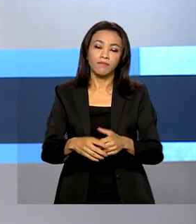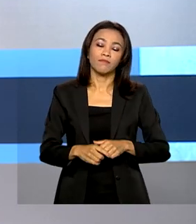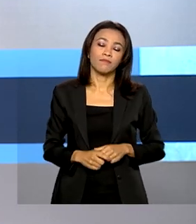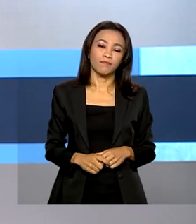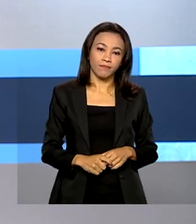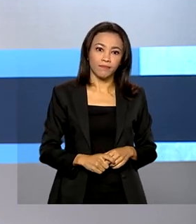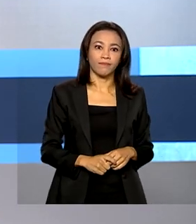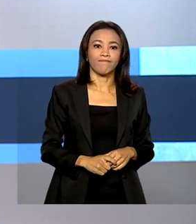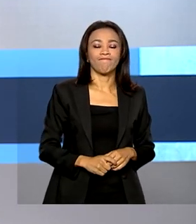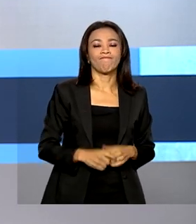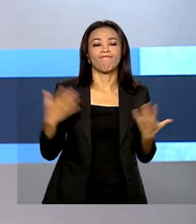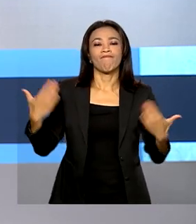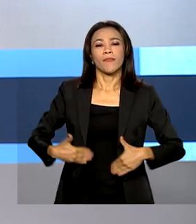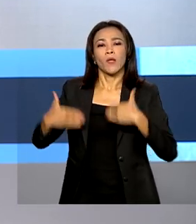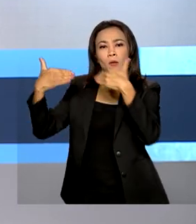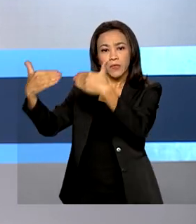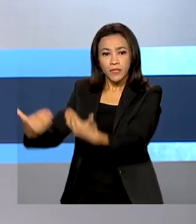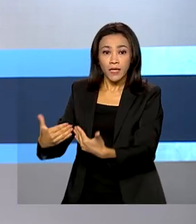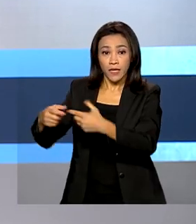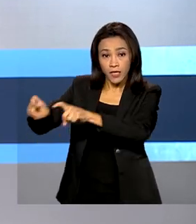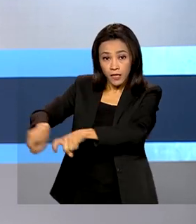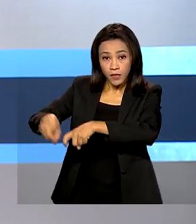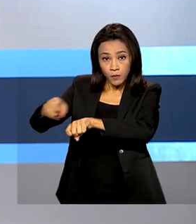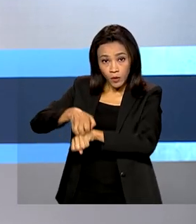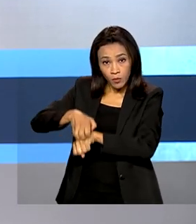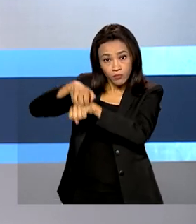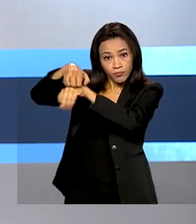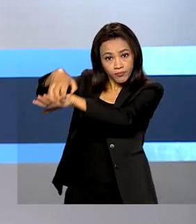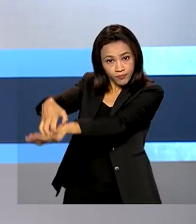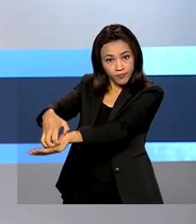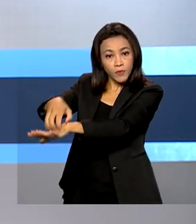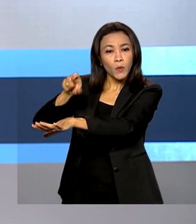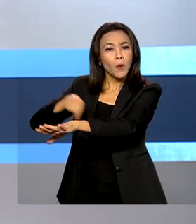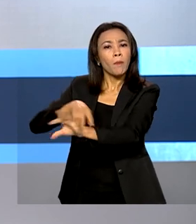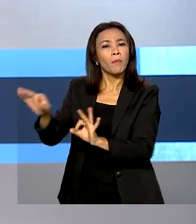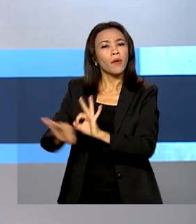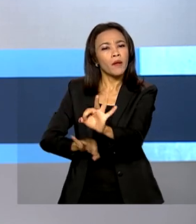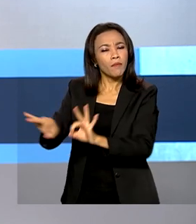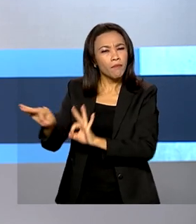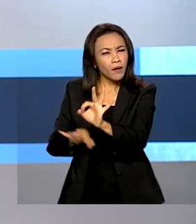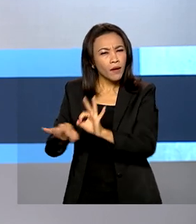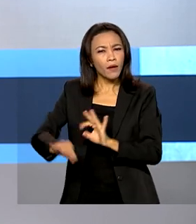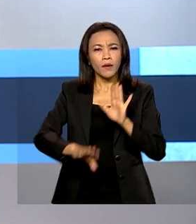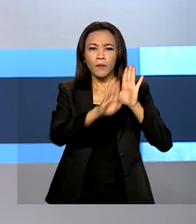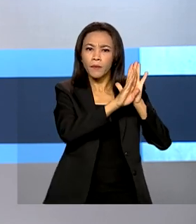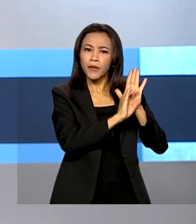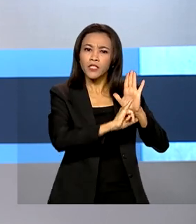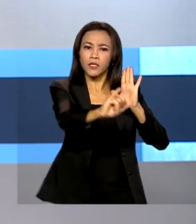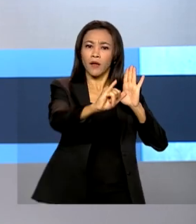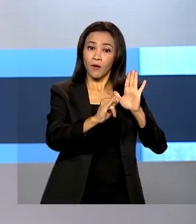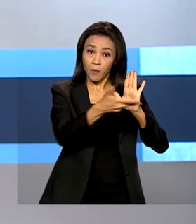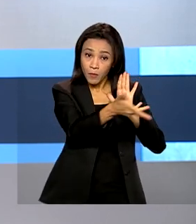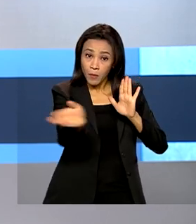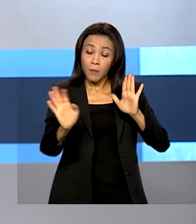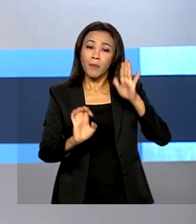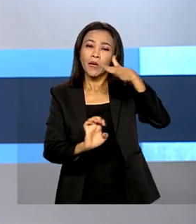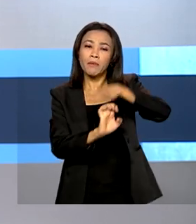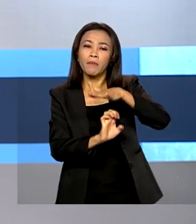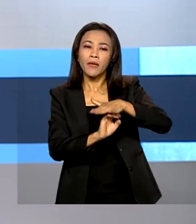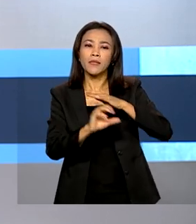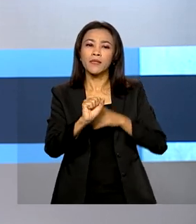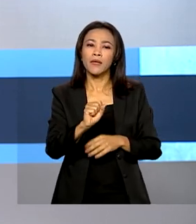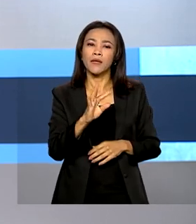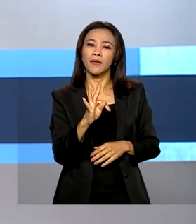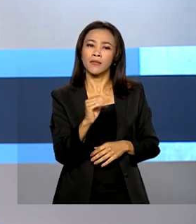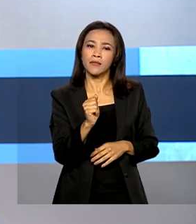O Ministério da Agricultura, Pecuária e Abastecimento prepara um edital exclusivo para startups, com a meta de ajudar